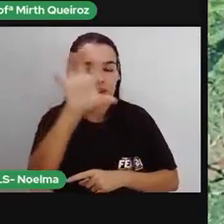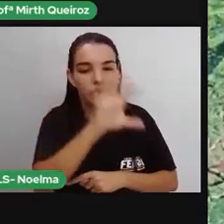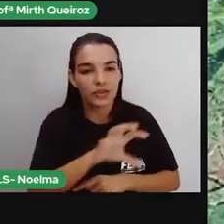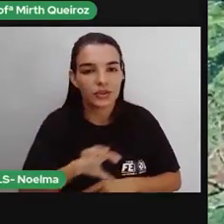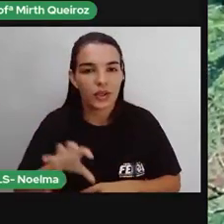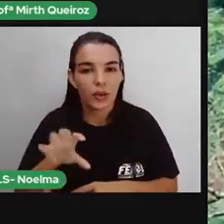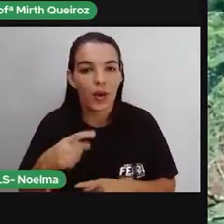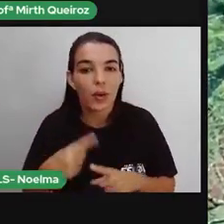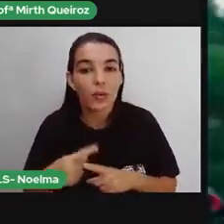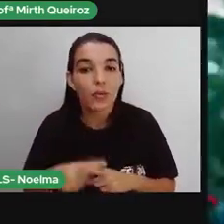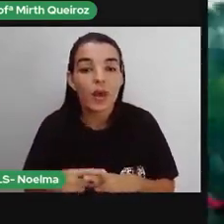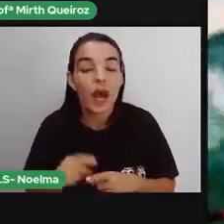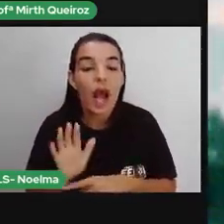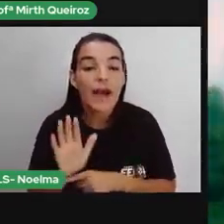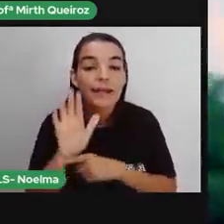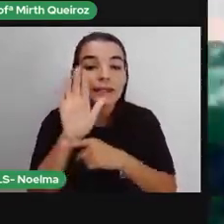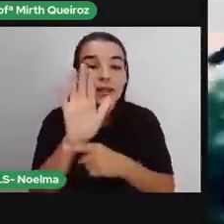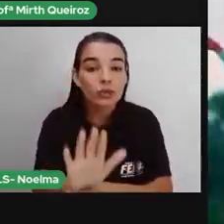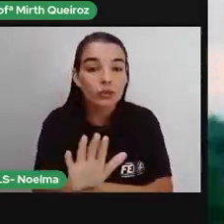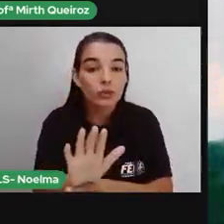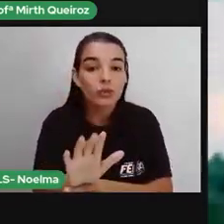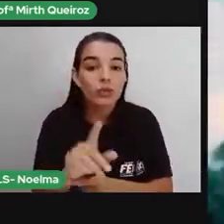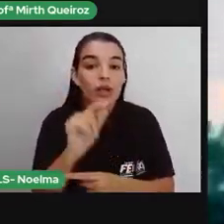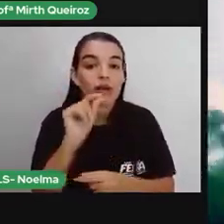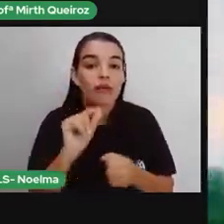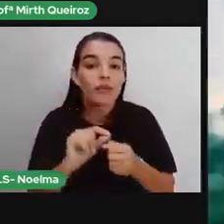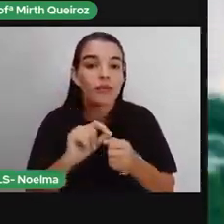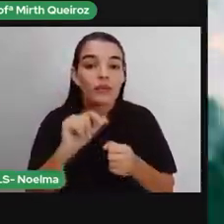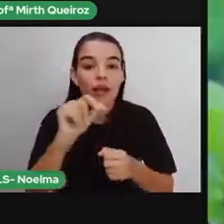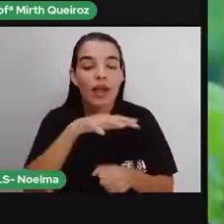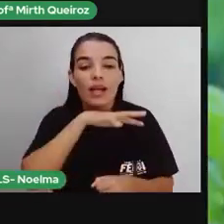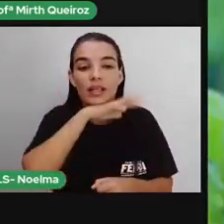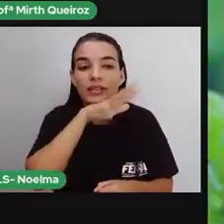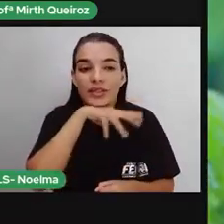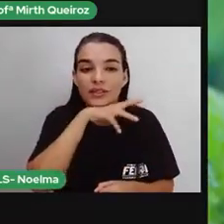ajudam a preservar áreas importantes para a biodiversidade.